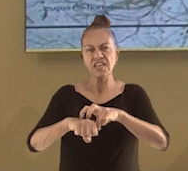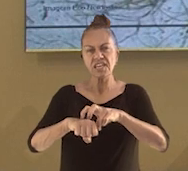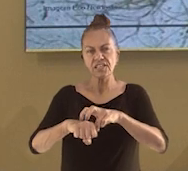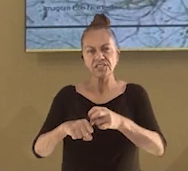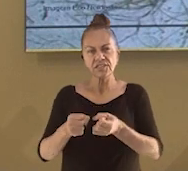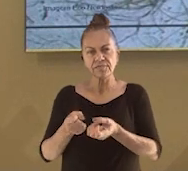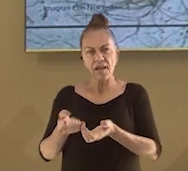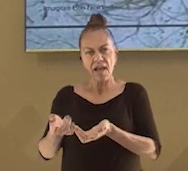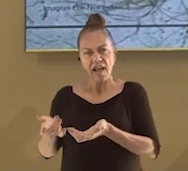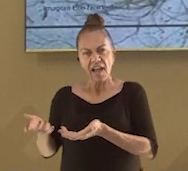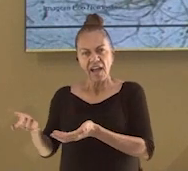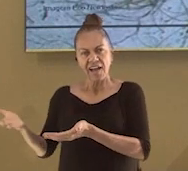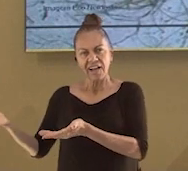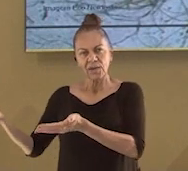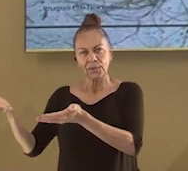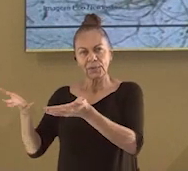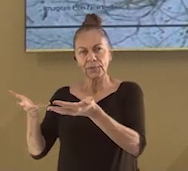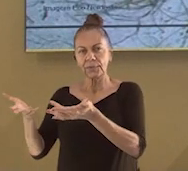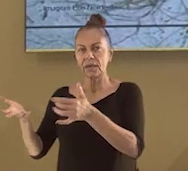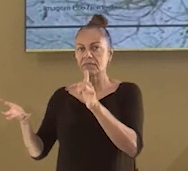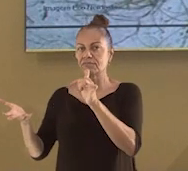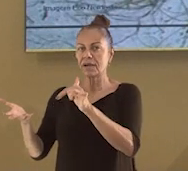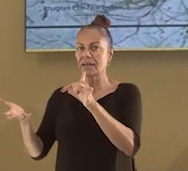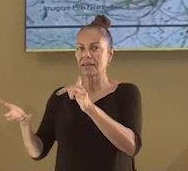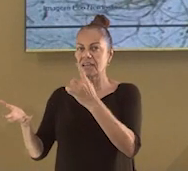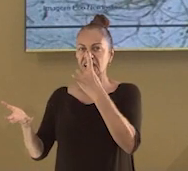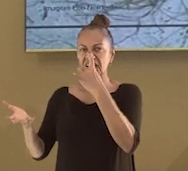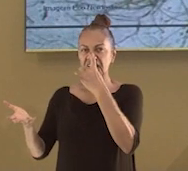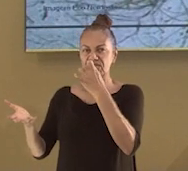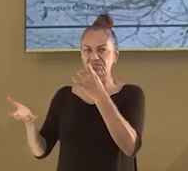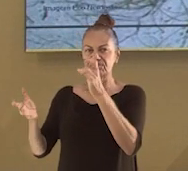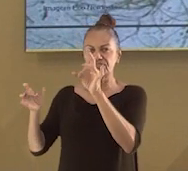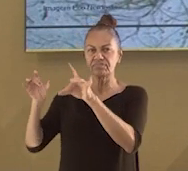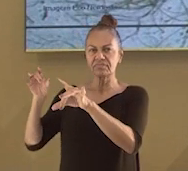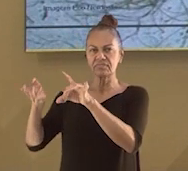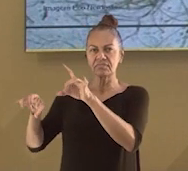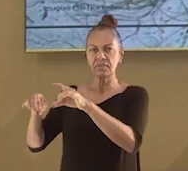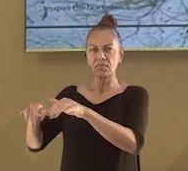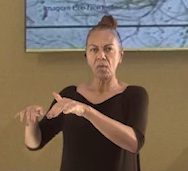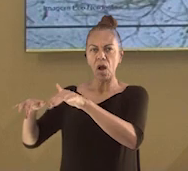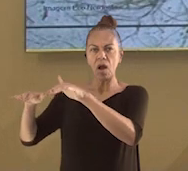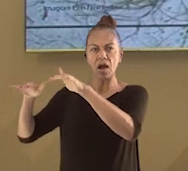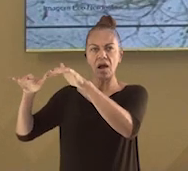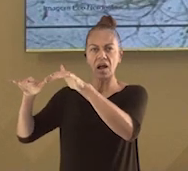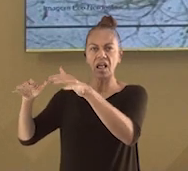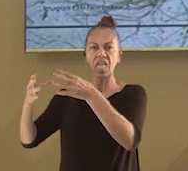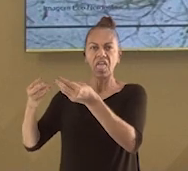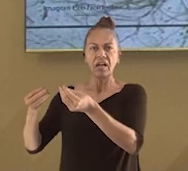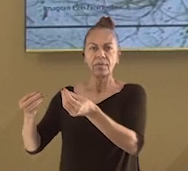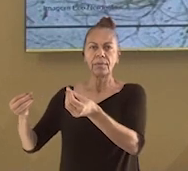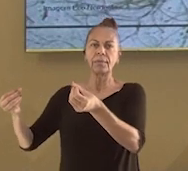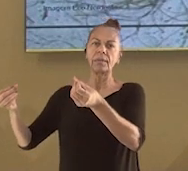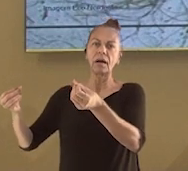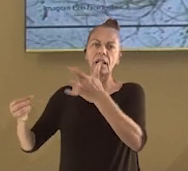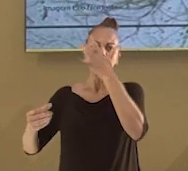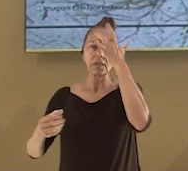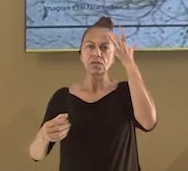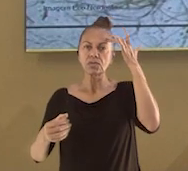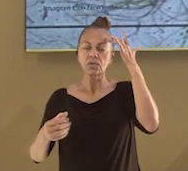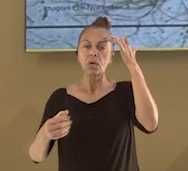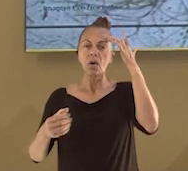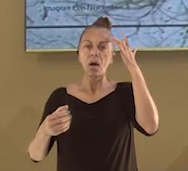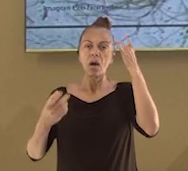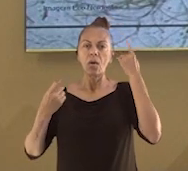a poluição. Assim como os mares e oceanos. E que ela não está resistindo. Ela está sumindo por causa da ação